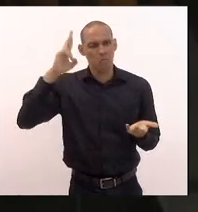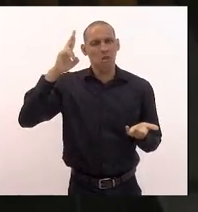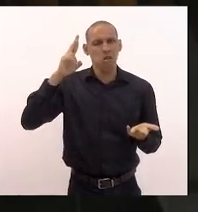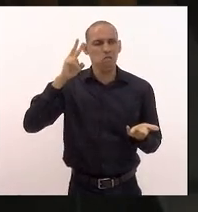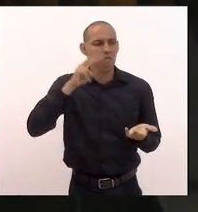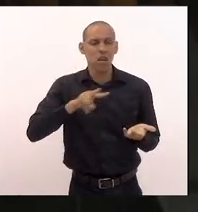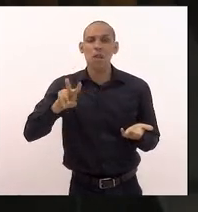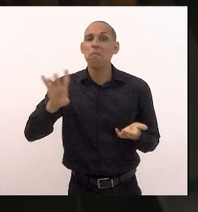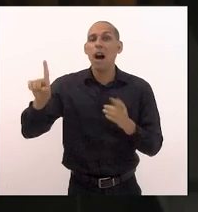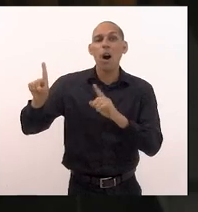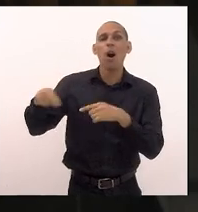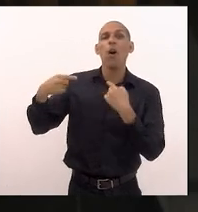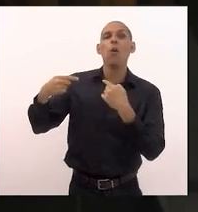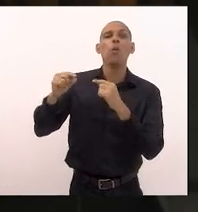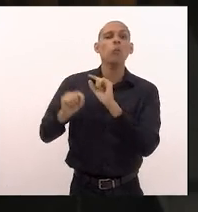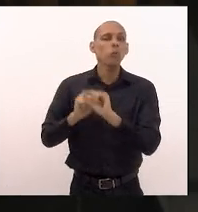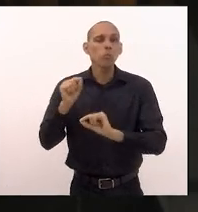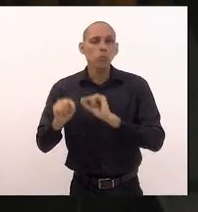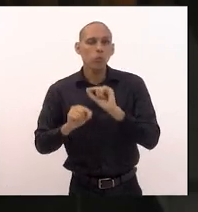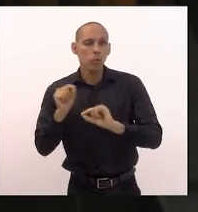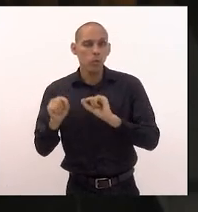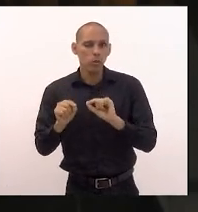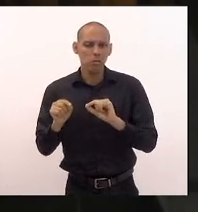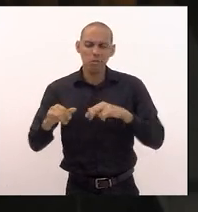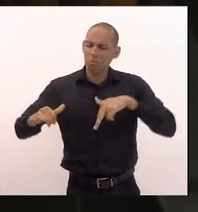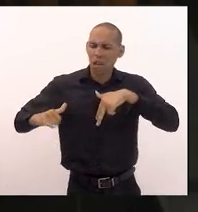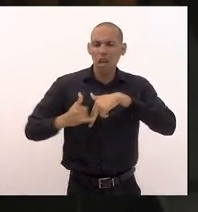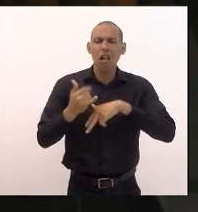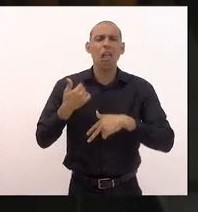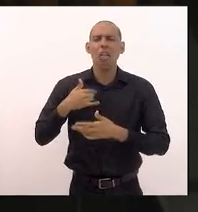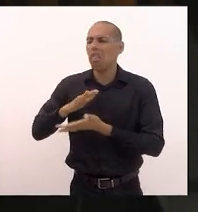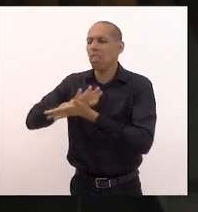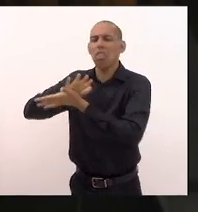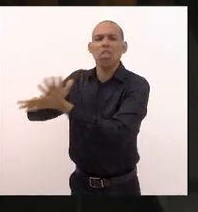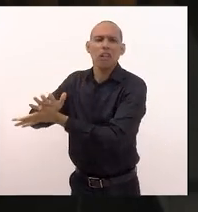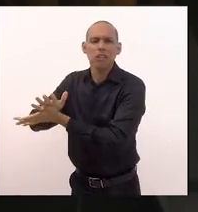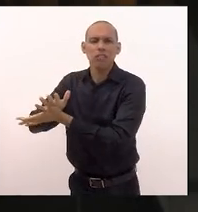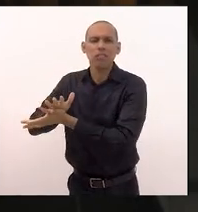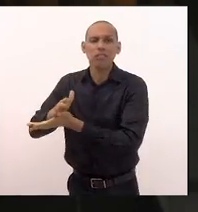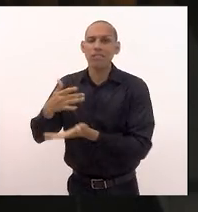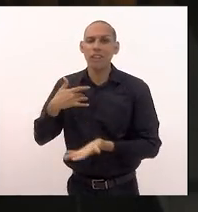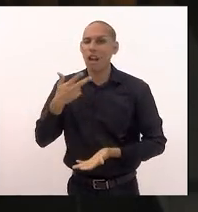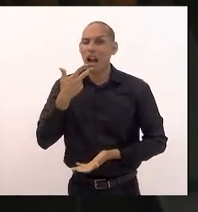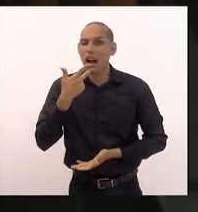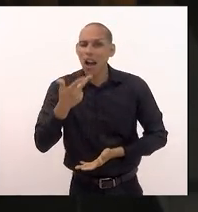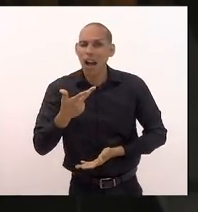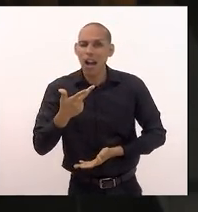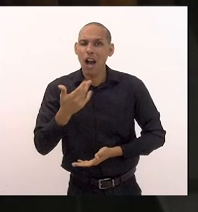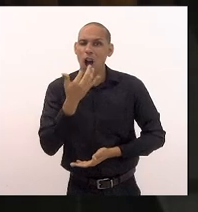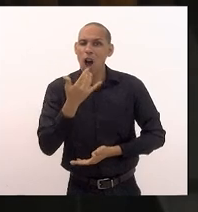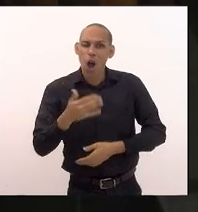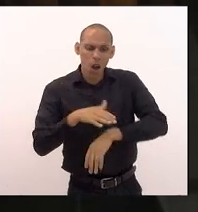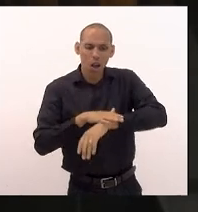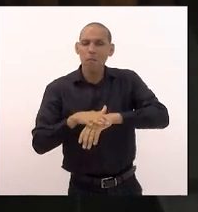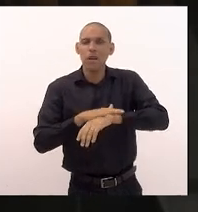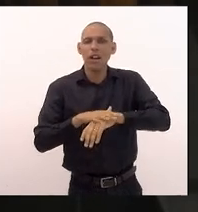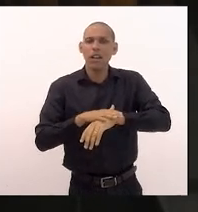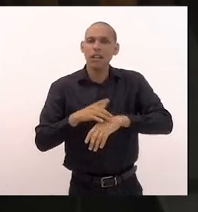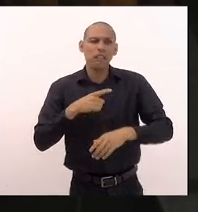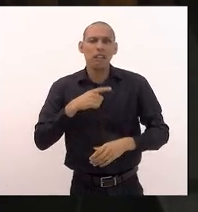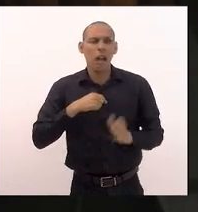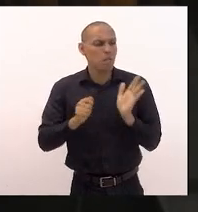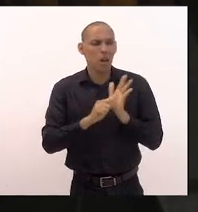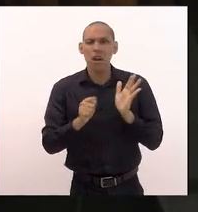ela me acusou mais uma vez numa narrativa vitimista de racismo ora eu não citei cor da pele existe maconheiro preto